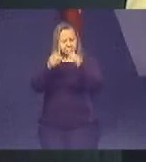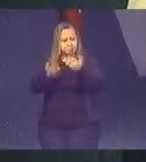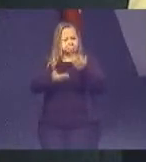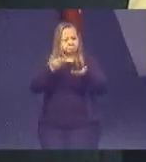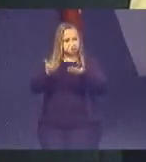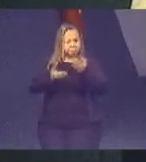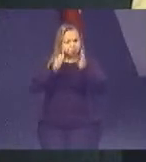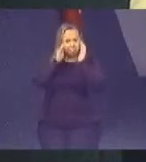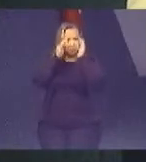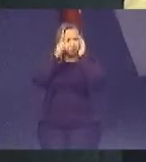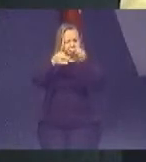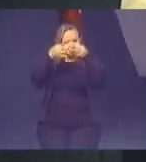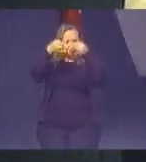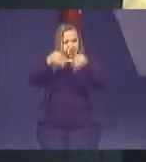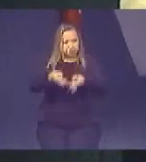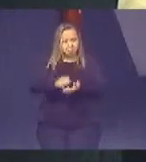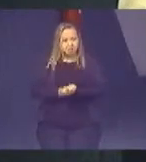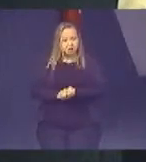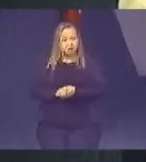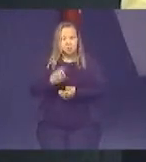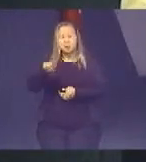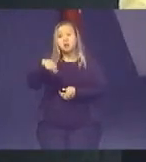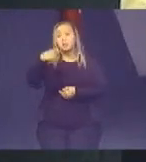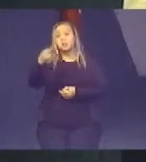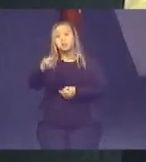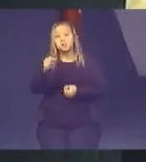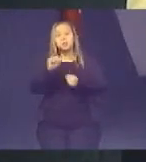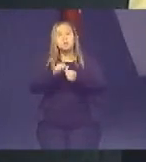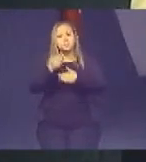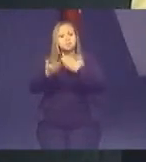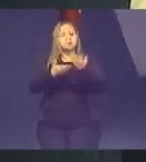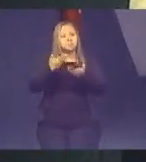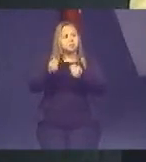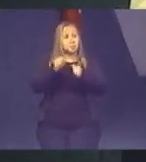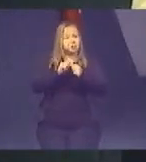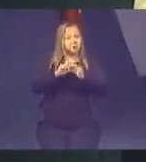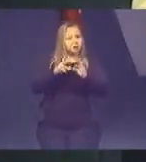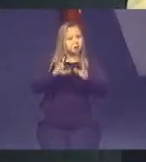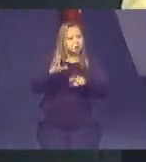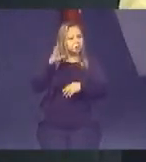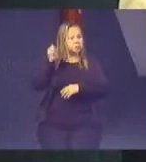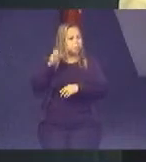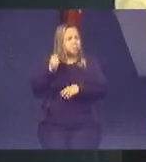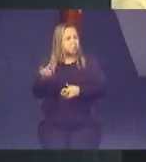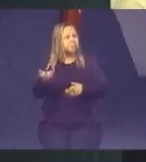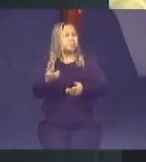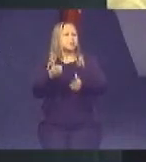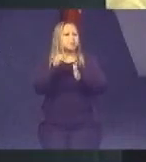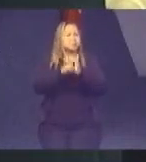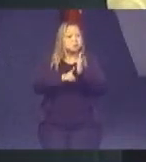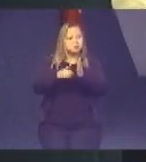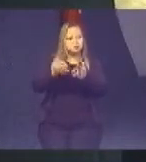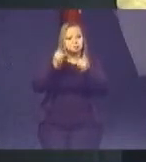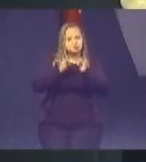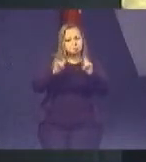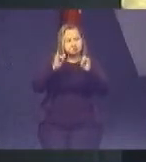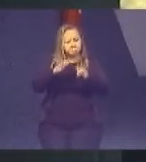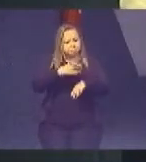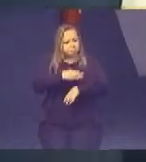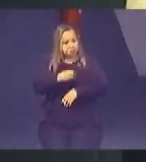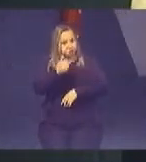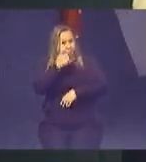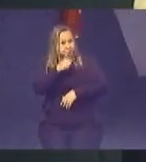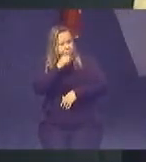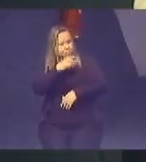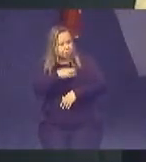e voltou. Depois de feito todos os trâmites de ouvido, de tomado por termos, declarações da mãe e dos filhos, ao saber que